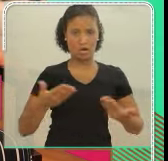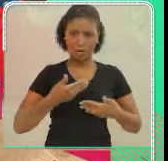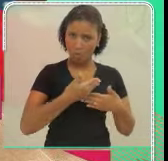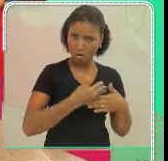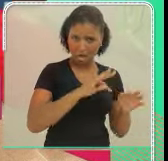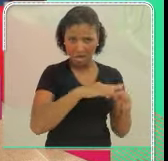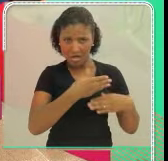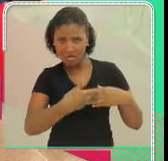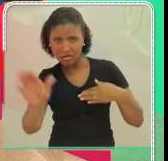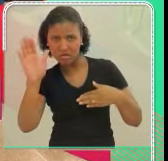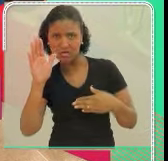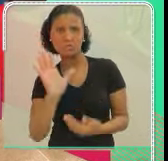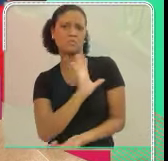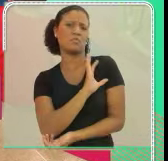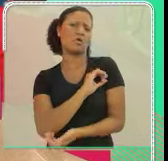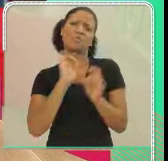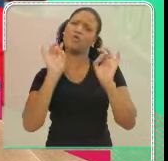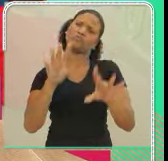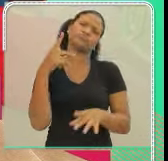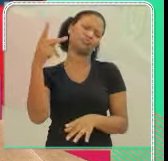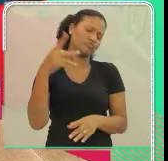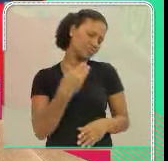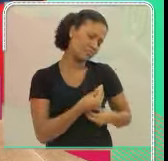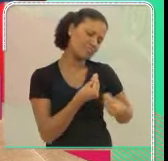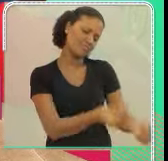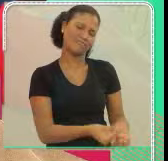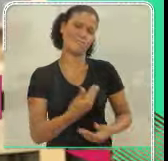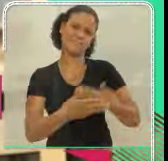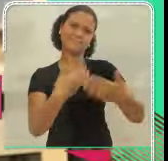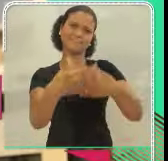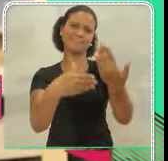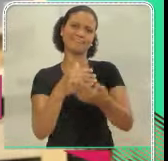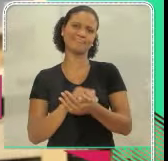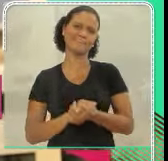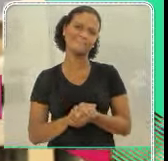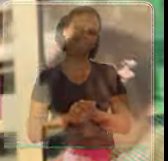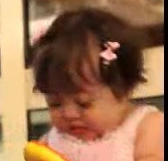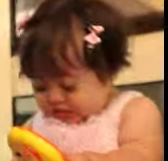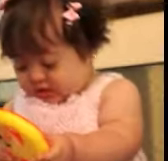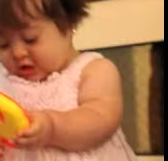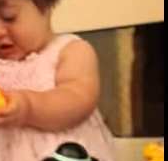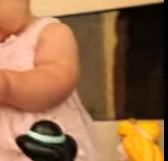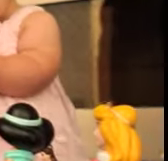te ajudar. Agora, o resto, o amor, só você vai dar.